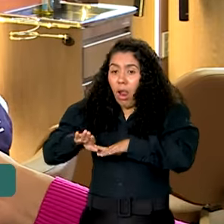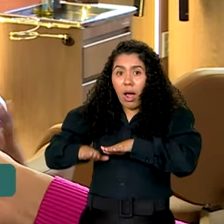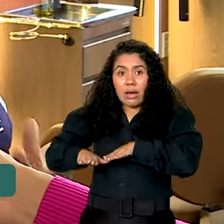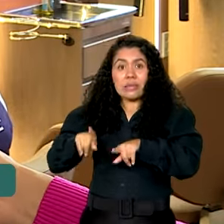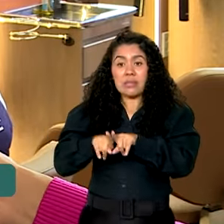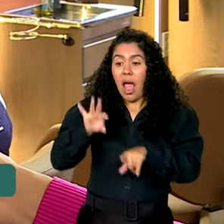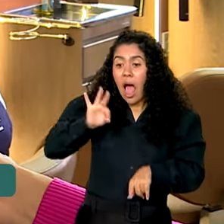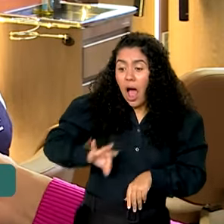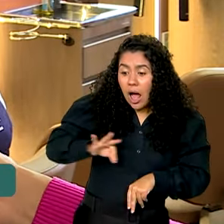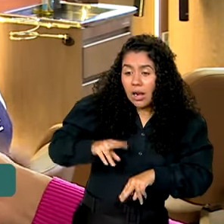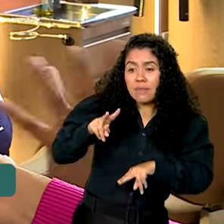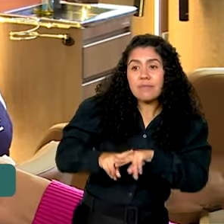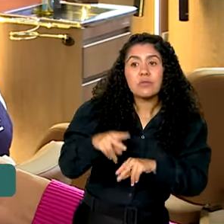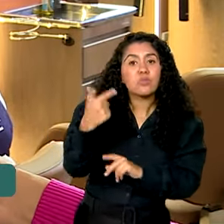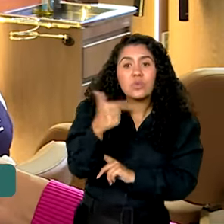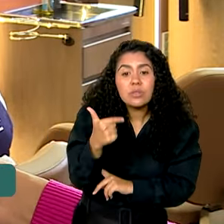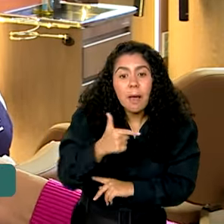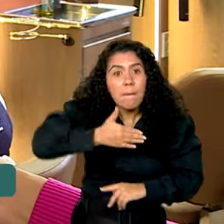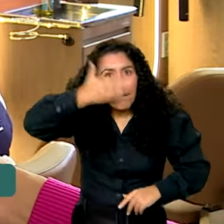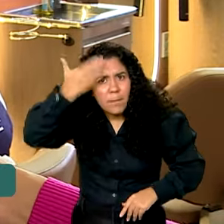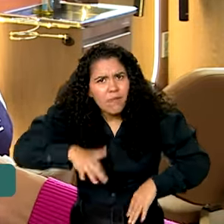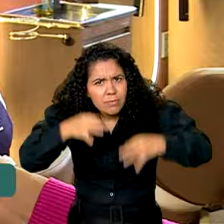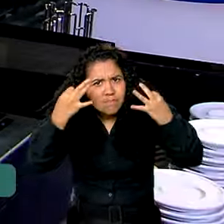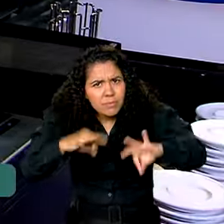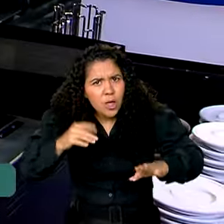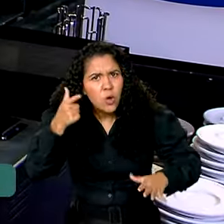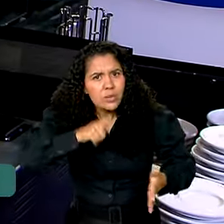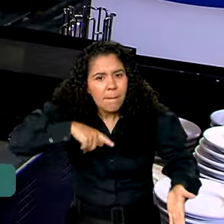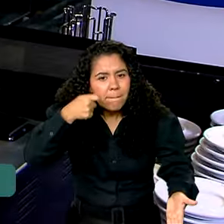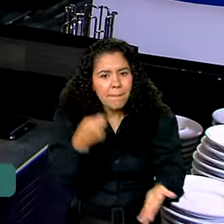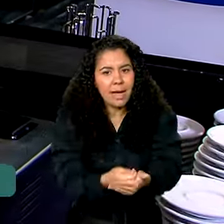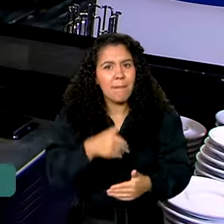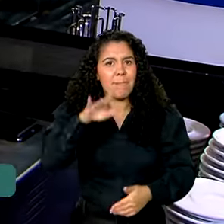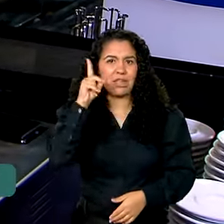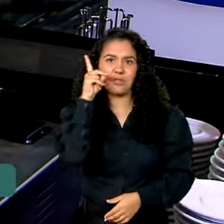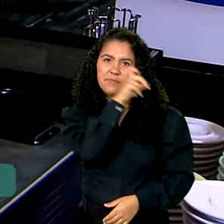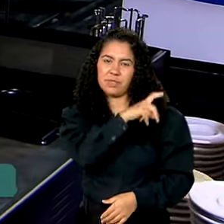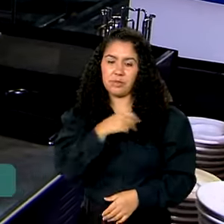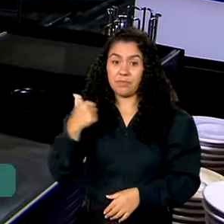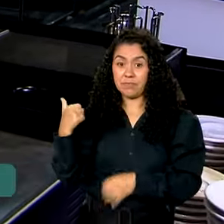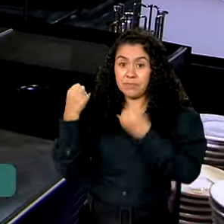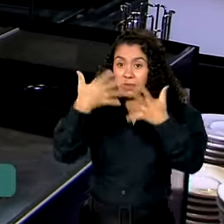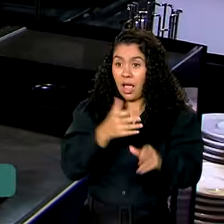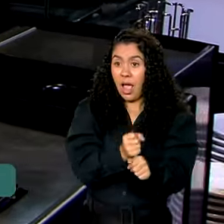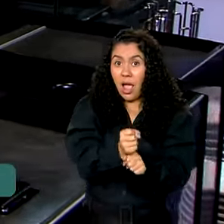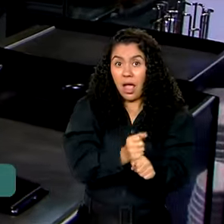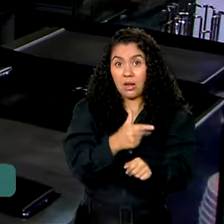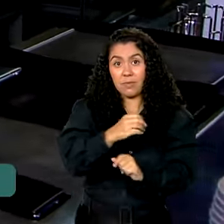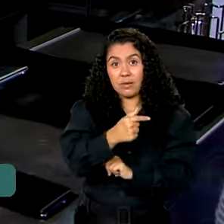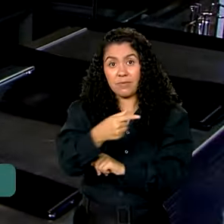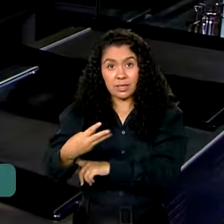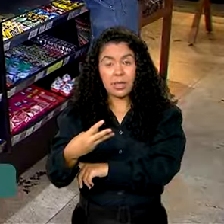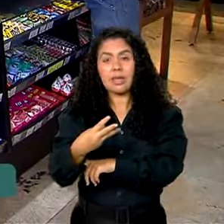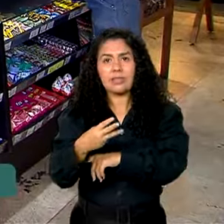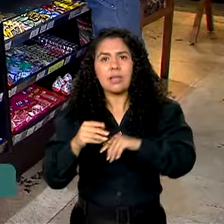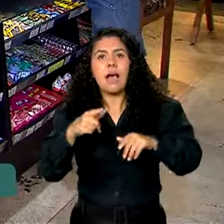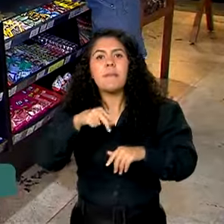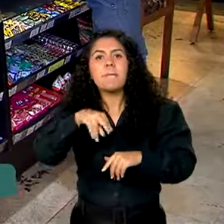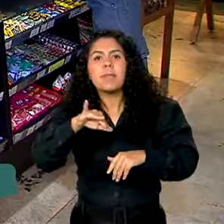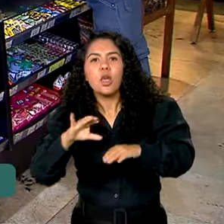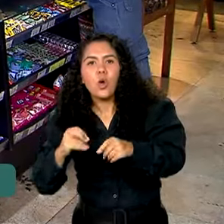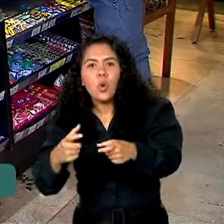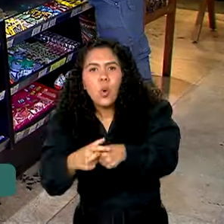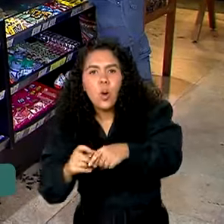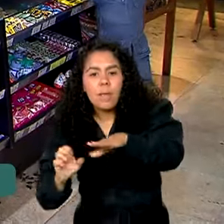fixa para comprovar que você vai conseguir pagar, muito mais difícil. Em 2023, as micro e pequenas empresas foram